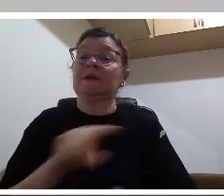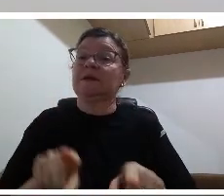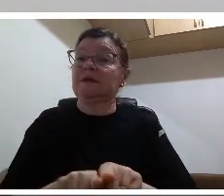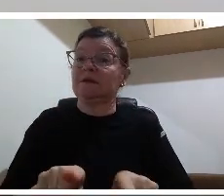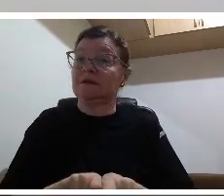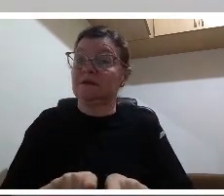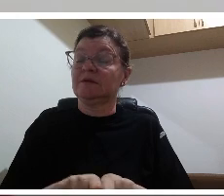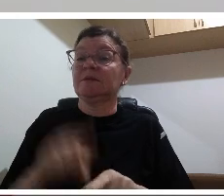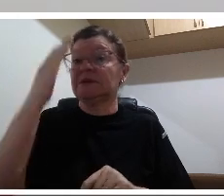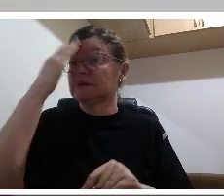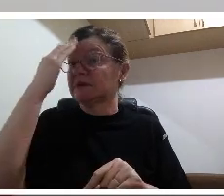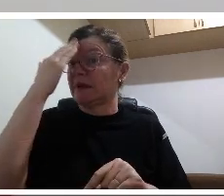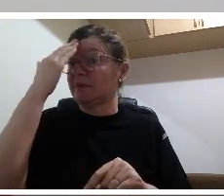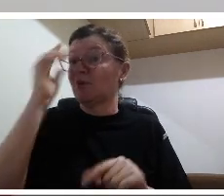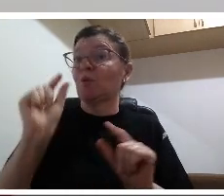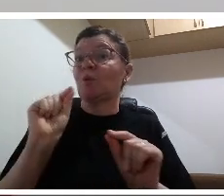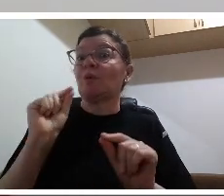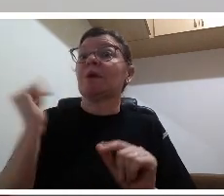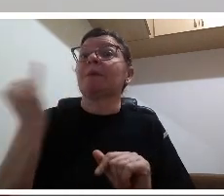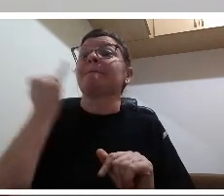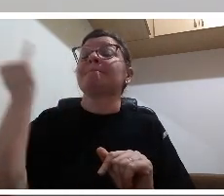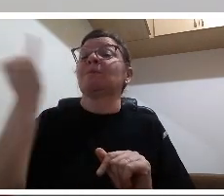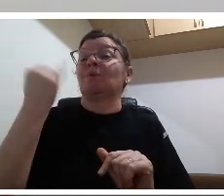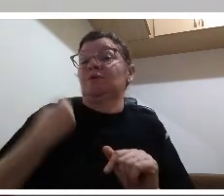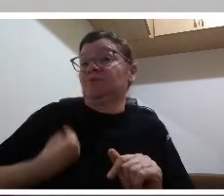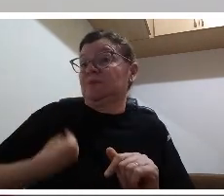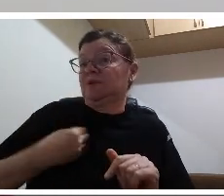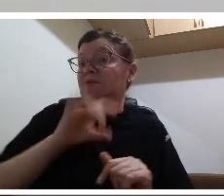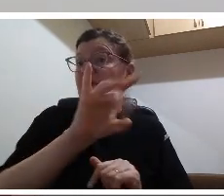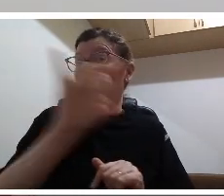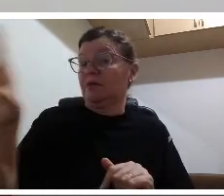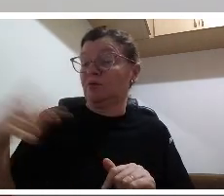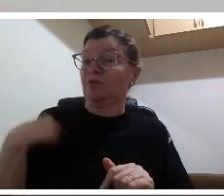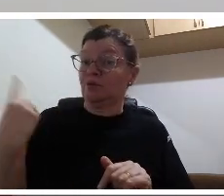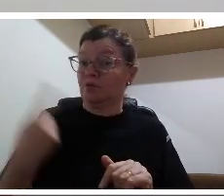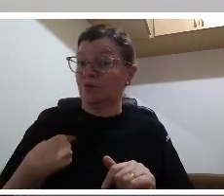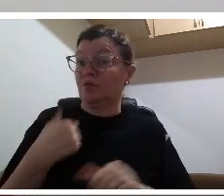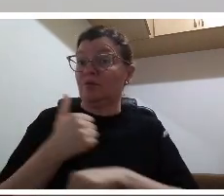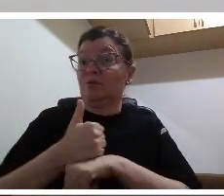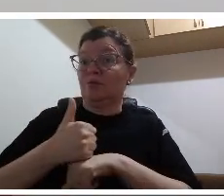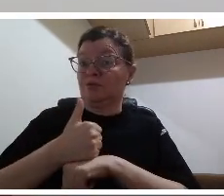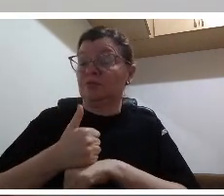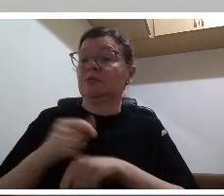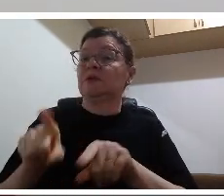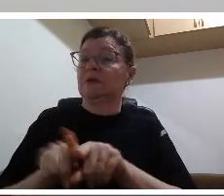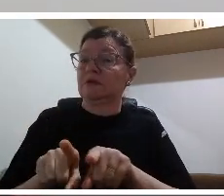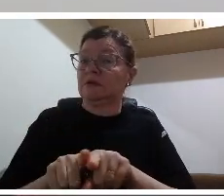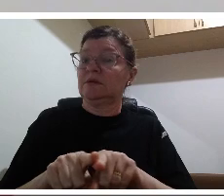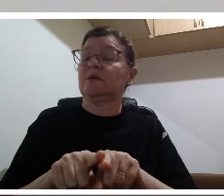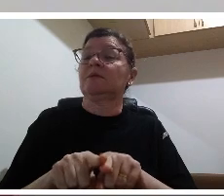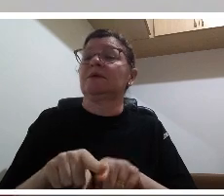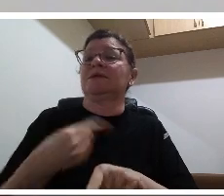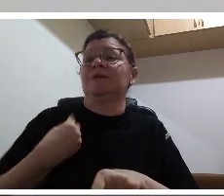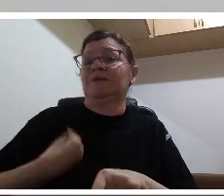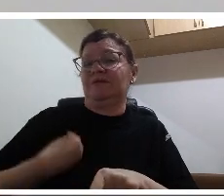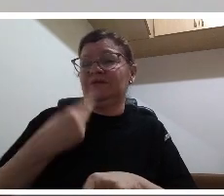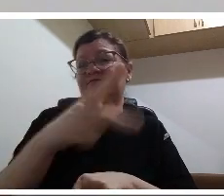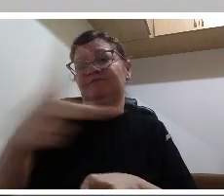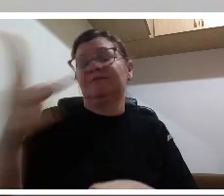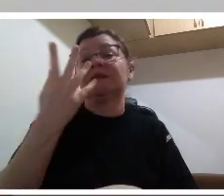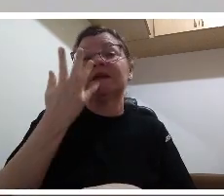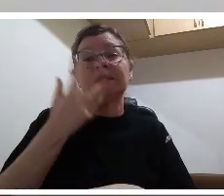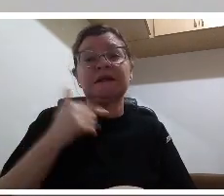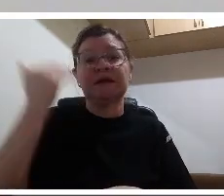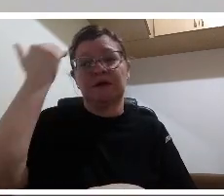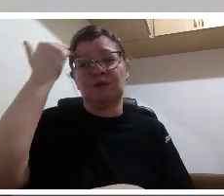muito obrigada professora e espero que seja uma de muitas outras atividades que nós possamos realizar